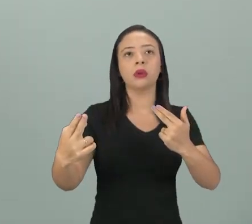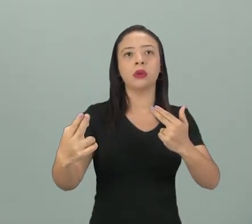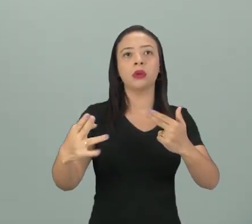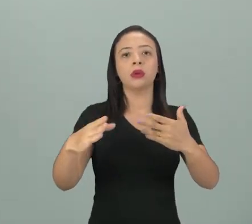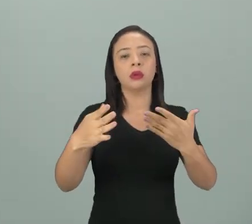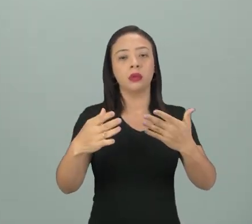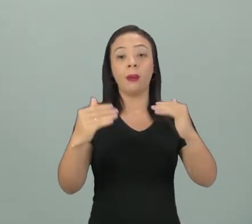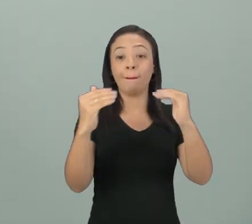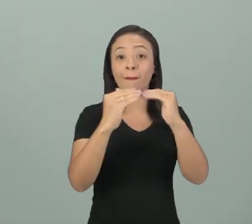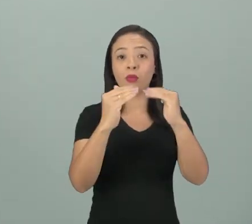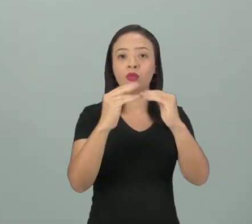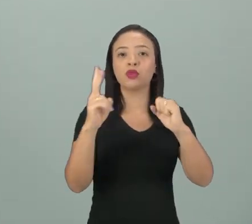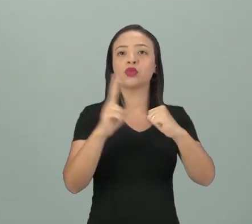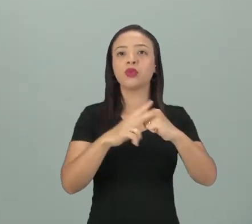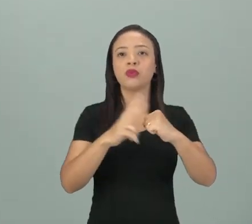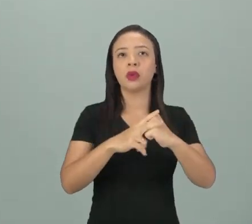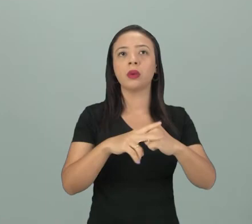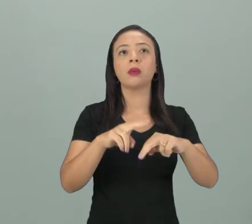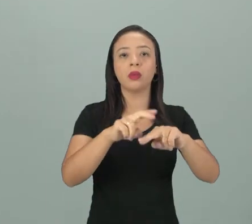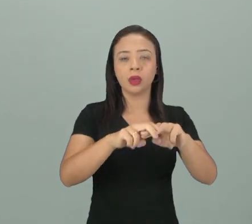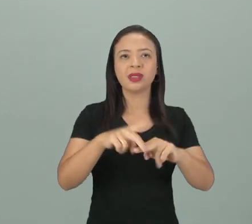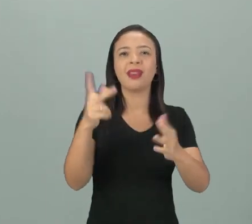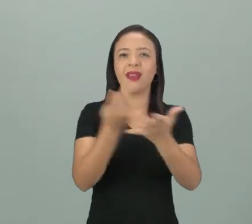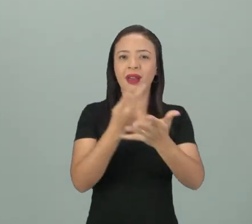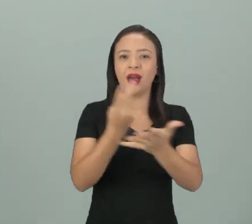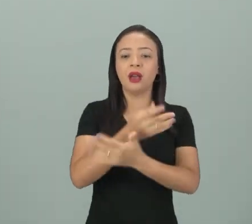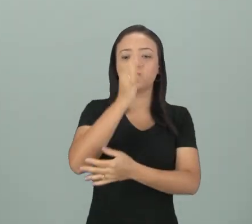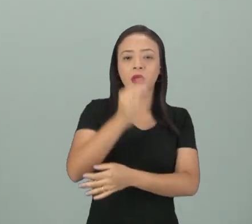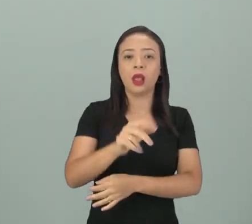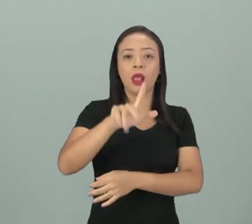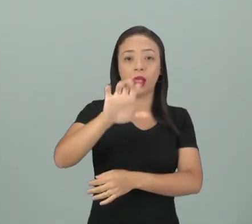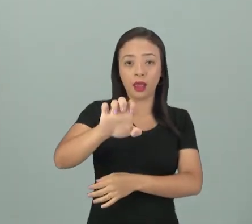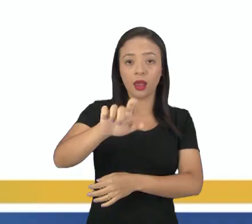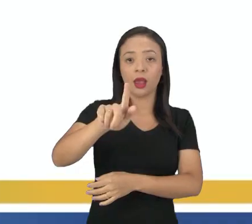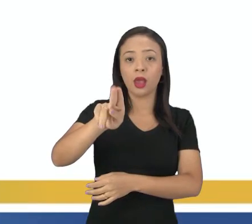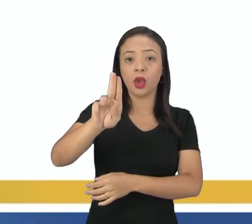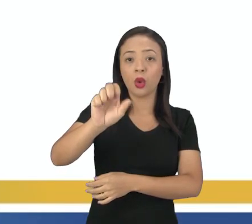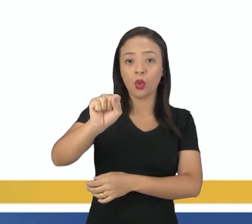isso é concordância verbal. Então, ali, gustam, tá, galera? Não é gustam, não é gustam.